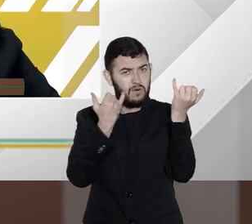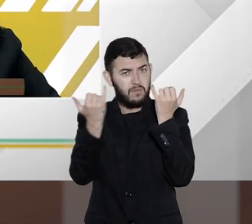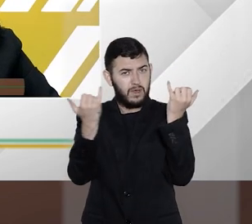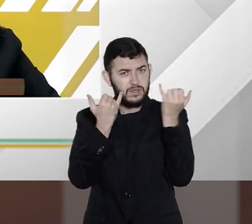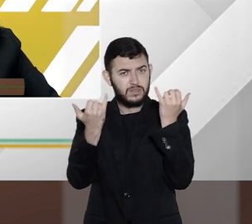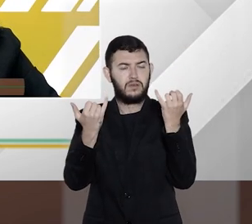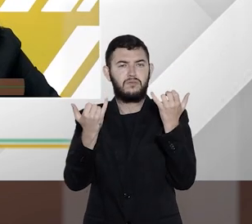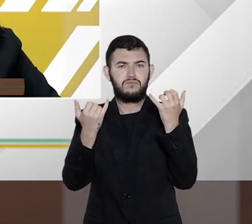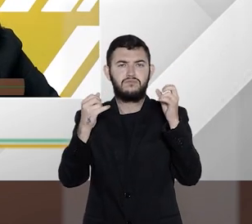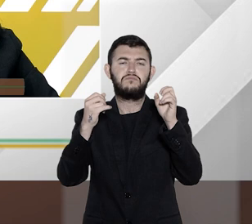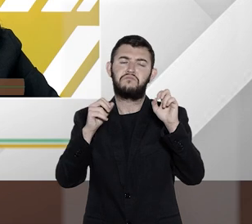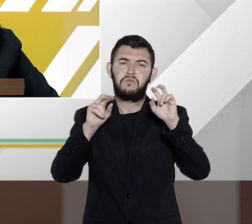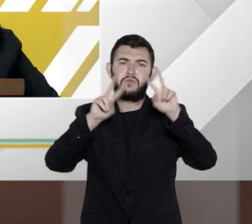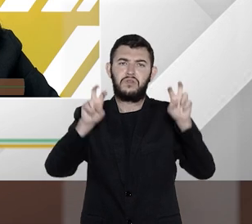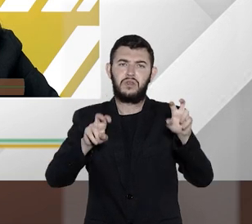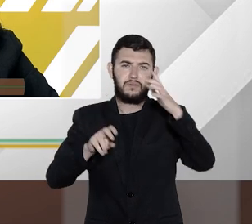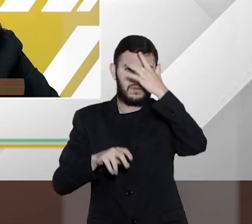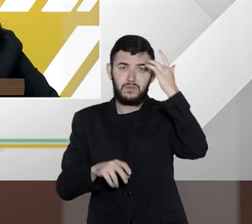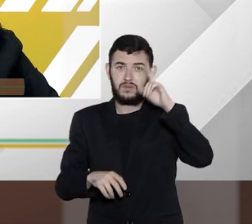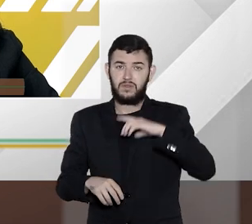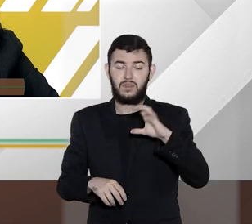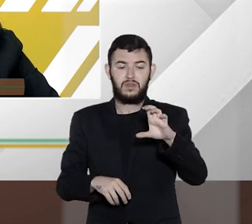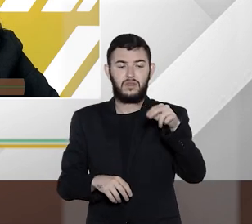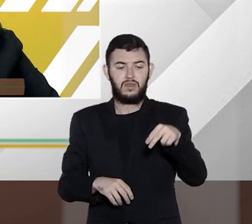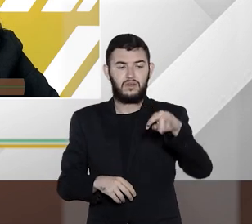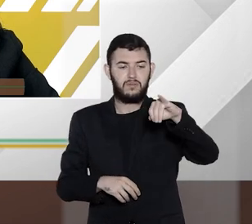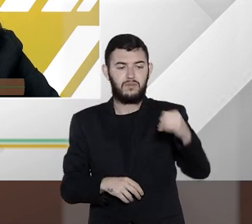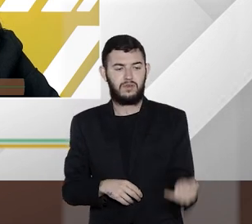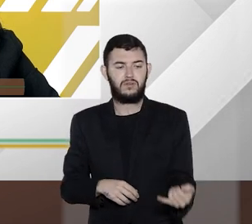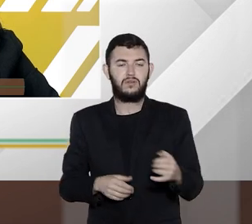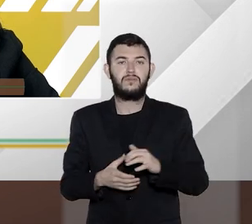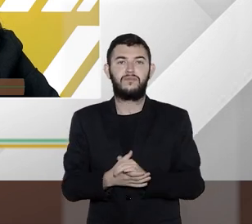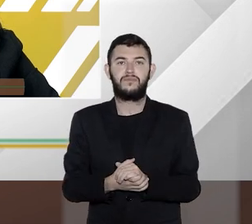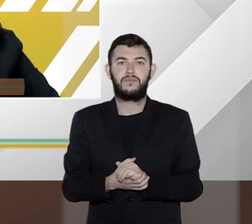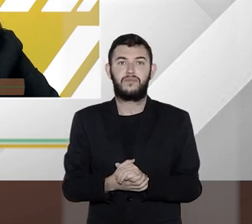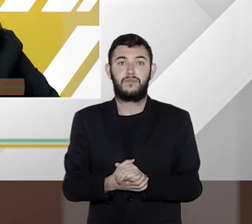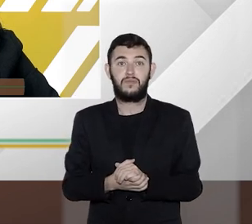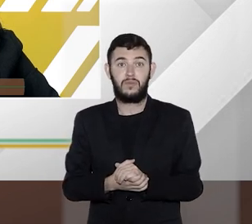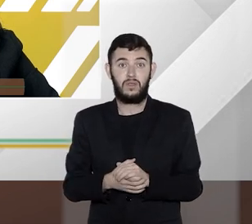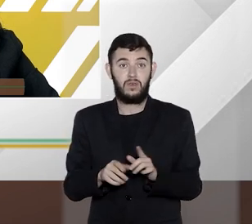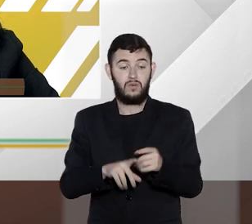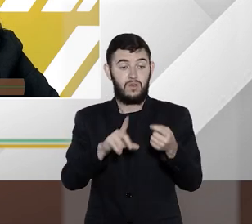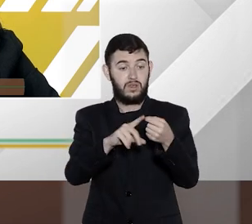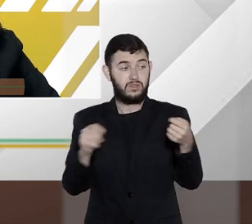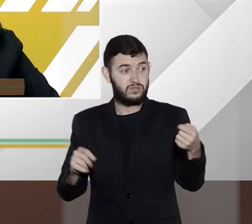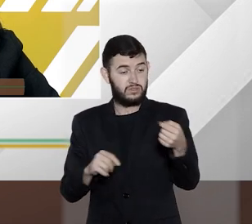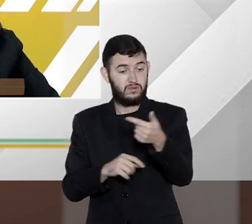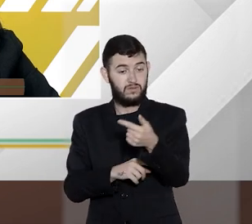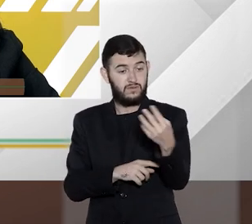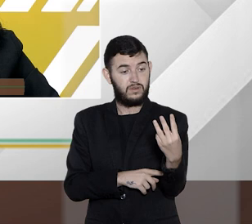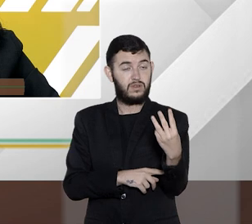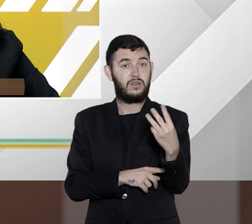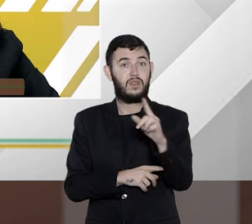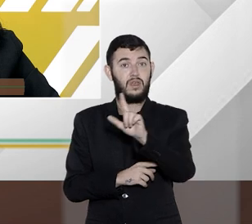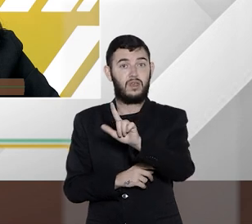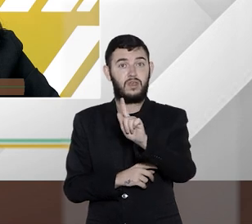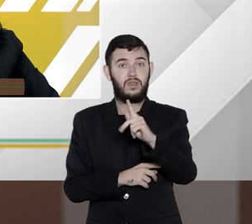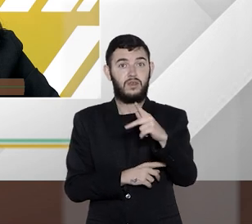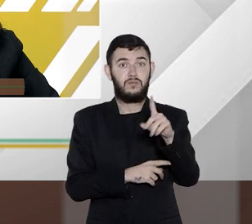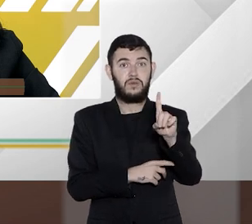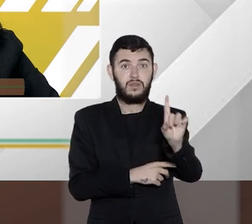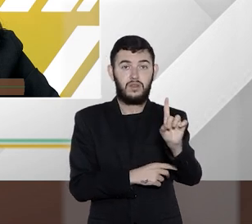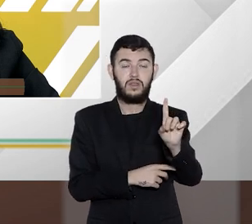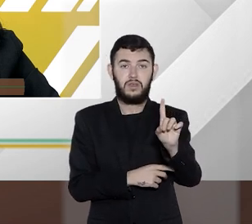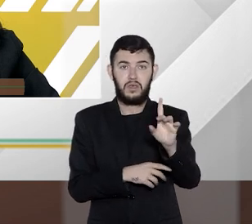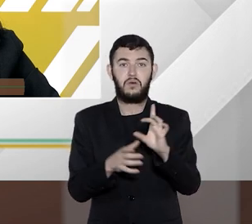Professor Elton, o artigo 23 da LGPD autoriza o tratamento e até mesmo o compartilhamento de dados pessoais